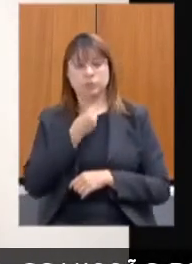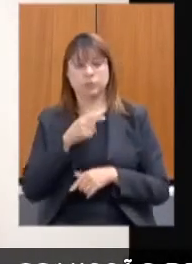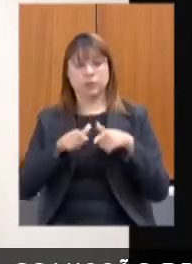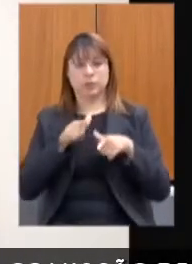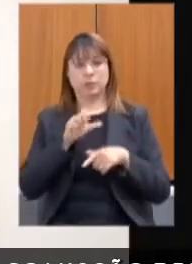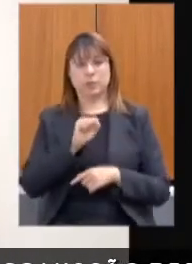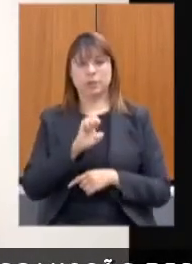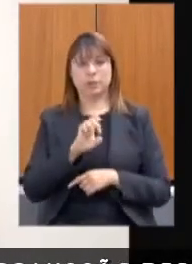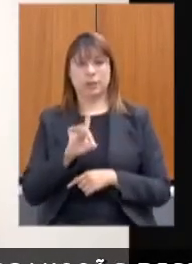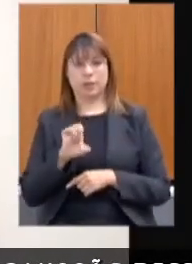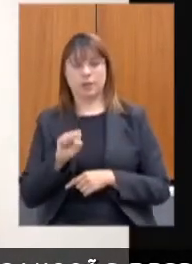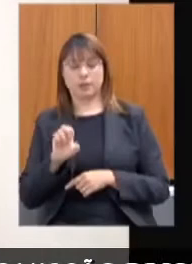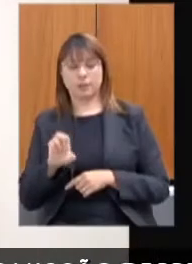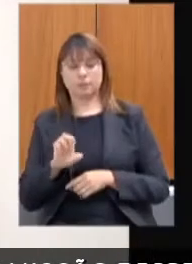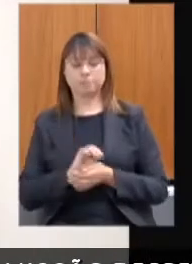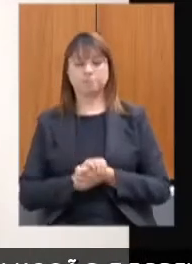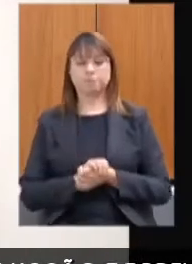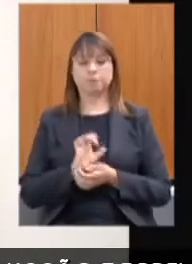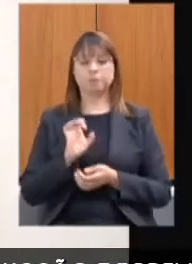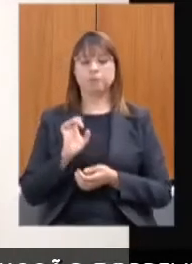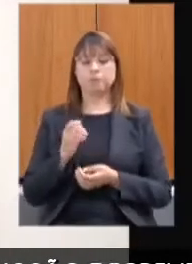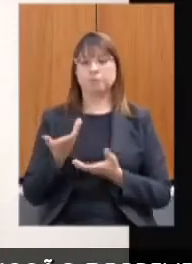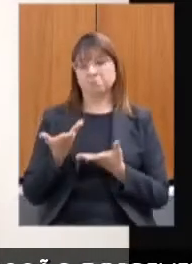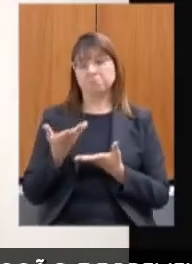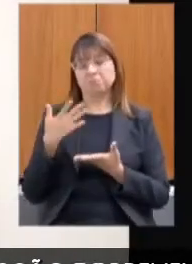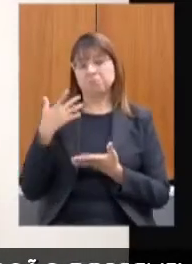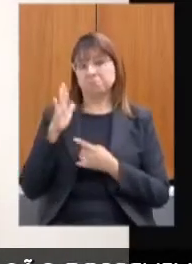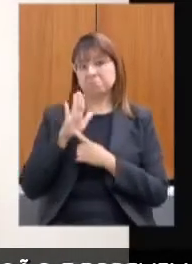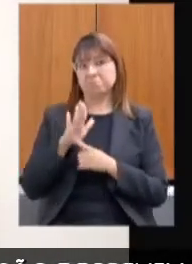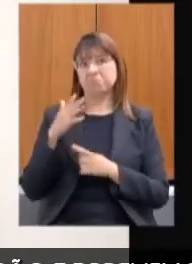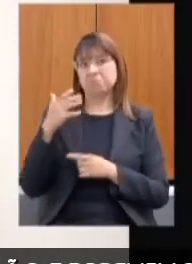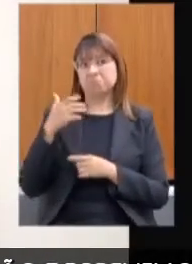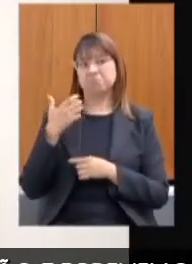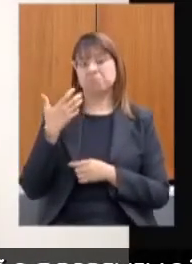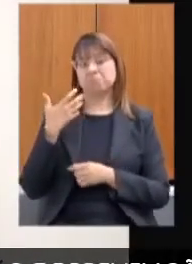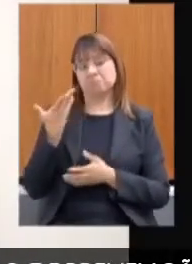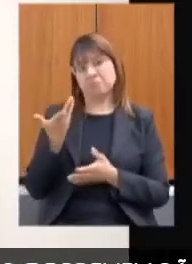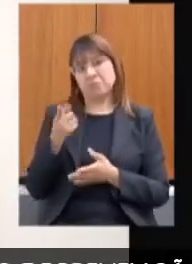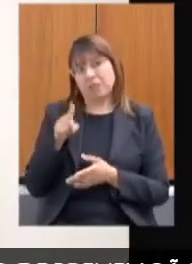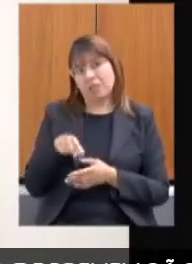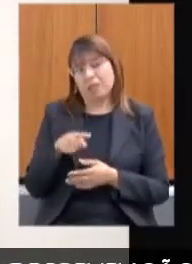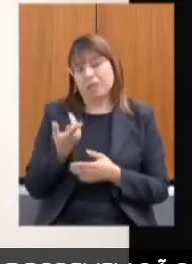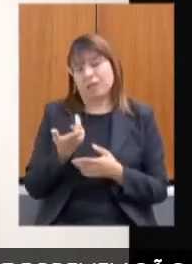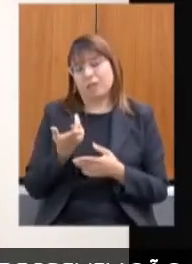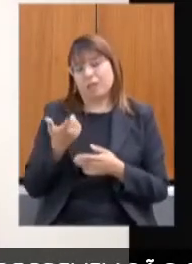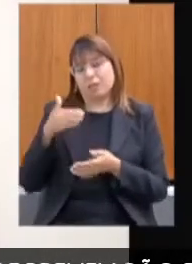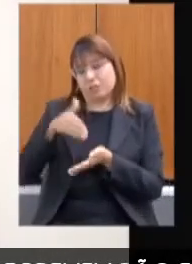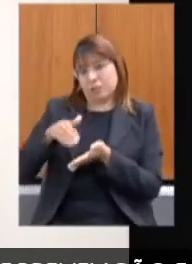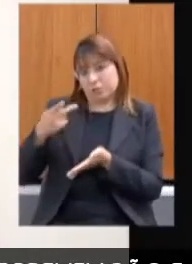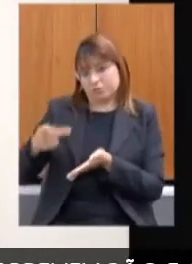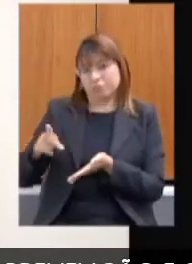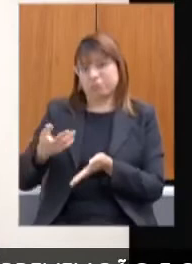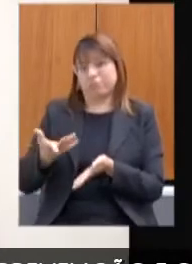São uma apresentação muito ampla, uma secretaria que aborda muitos assuntos,